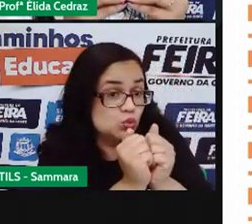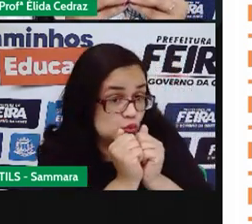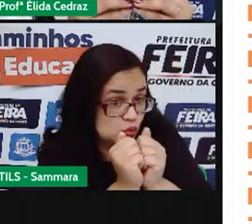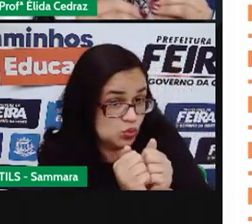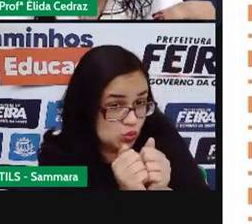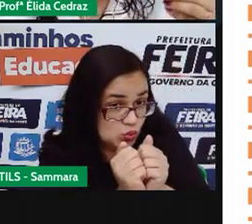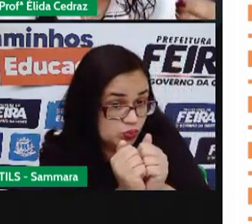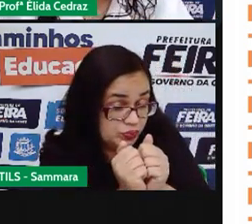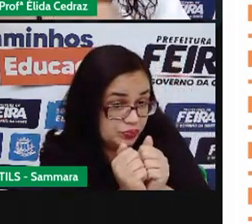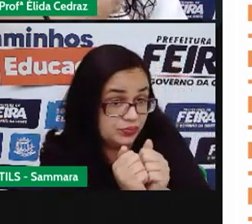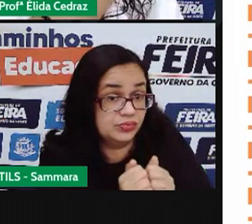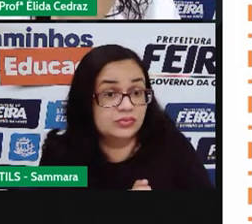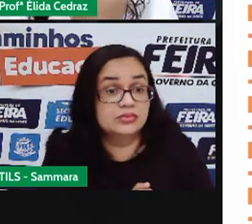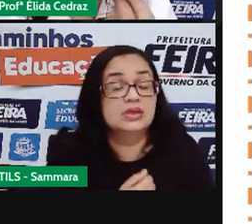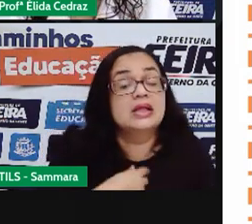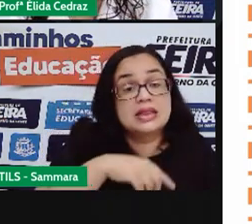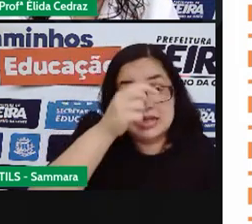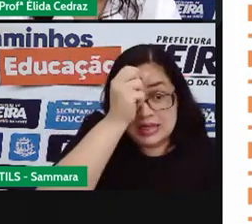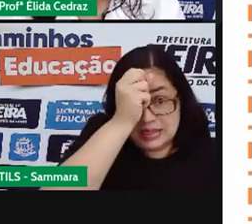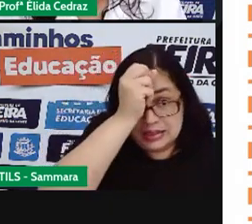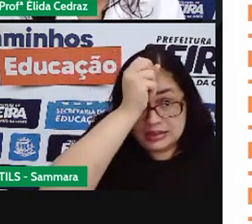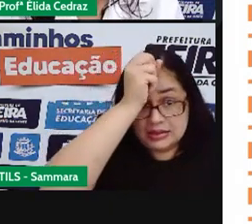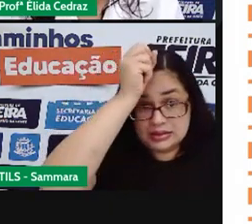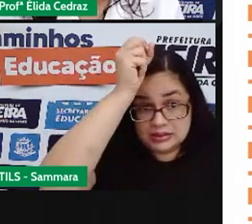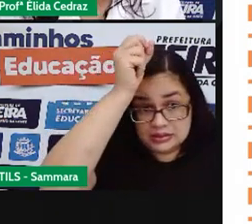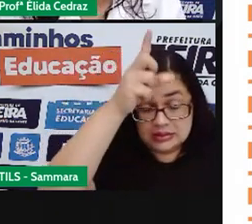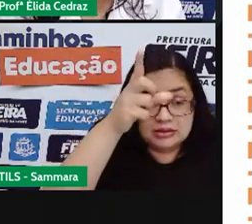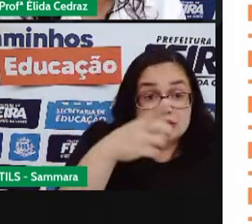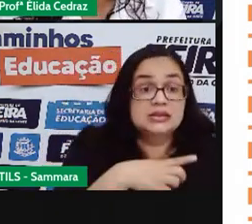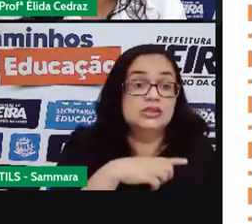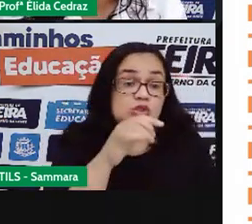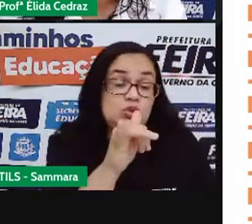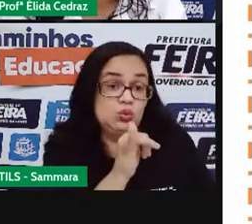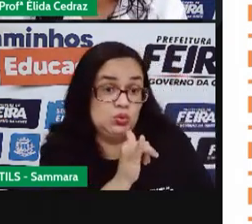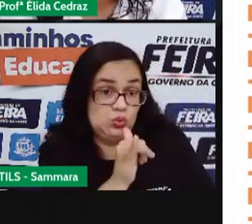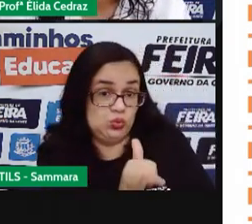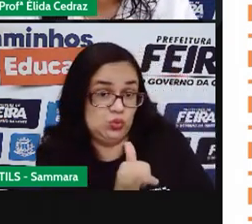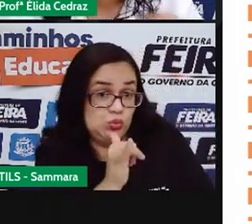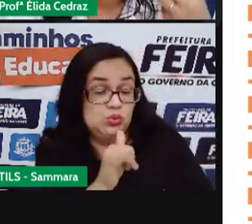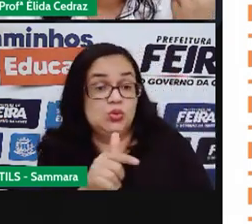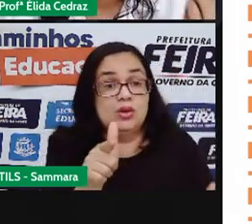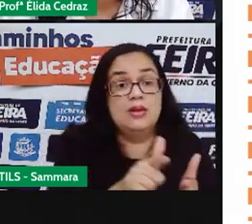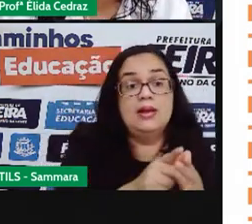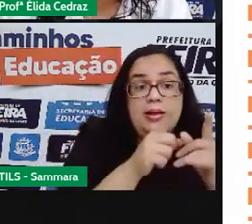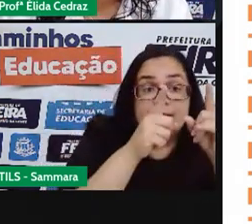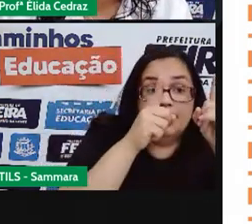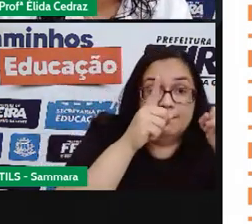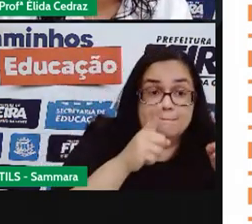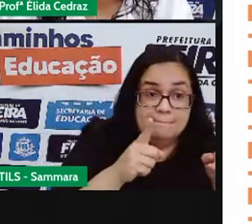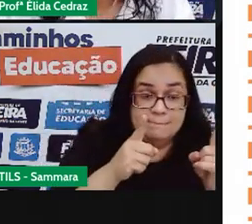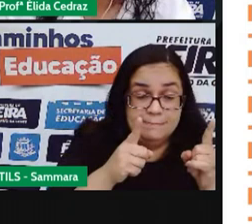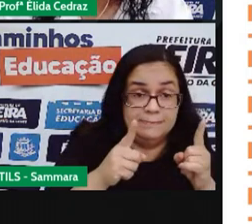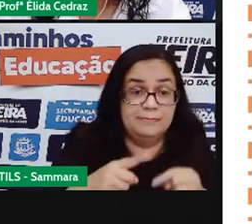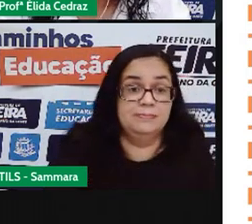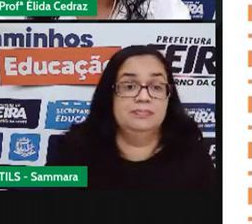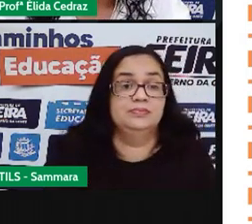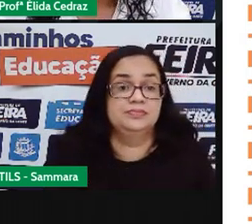alinhado com a ideia que eu estou divulgando no panfleto, com o evento.